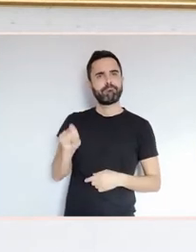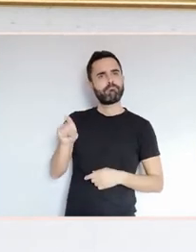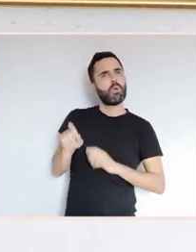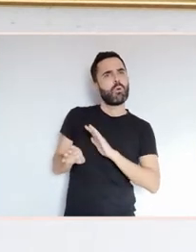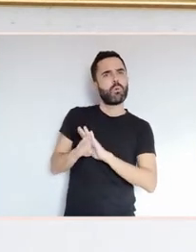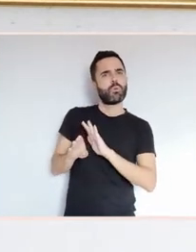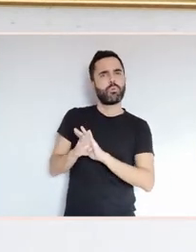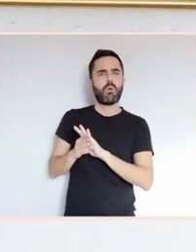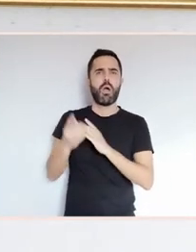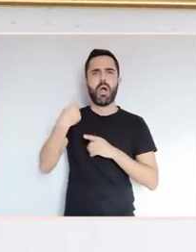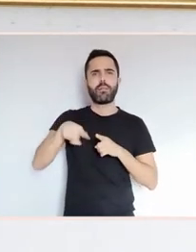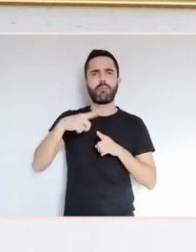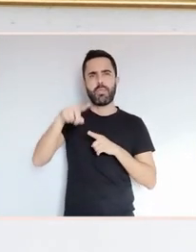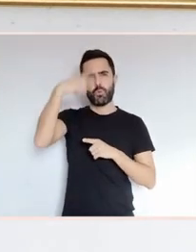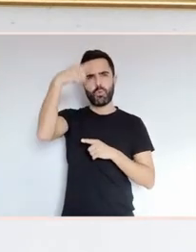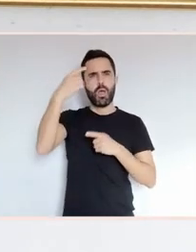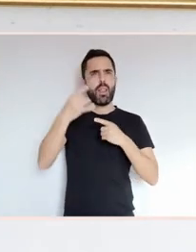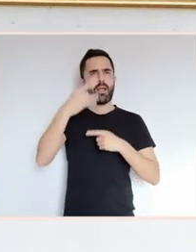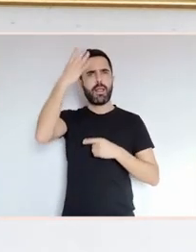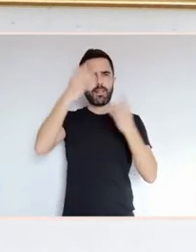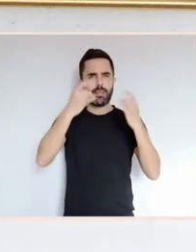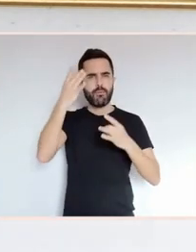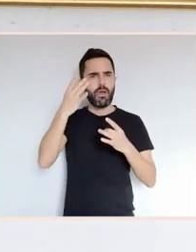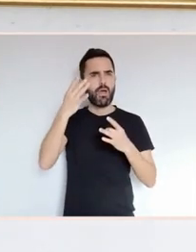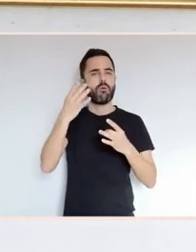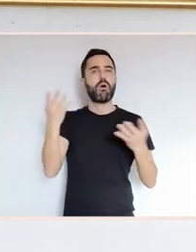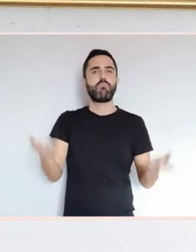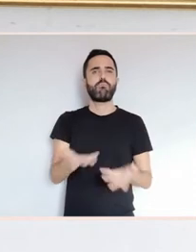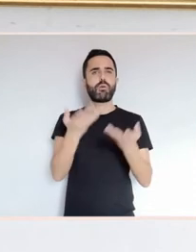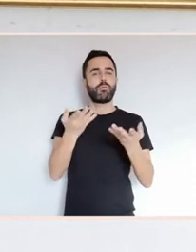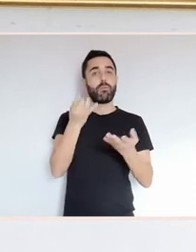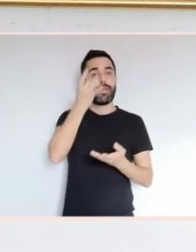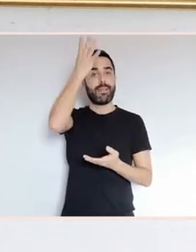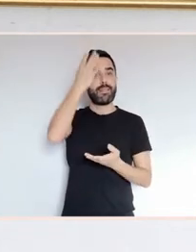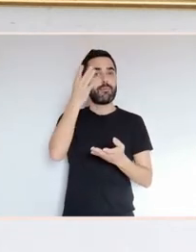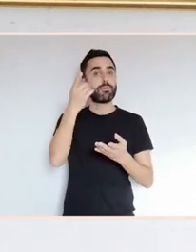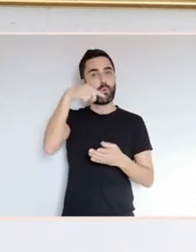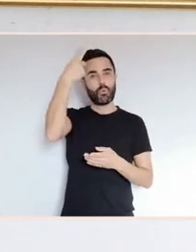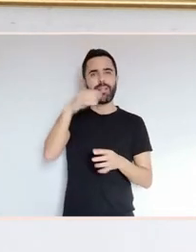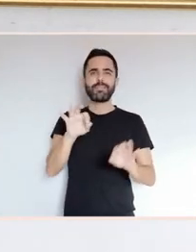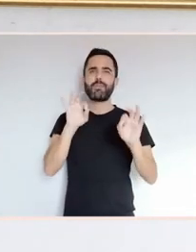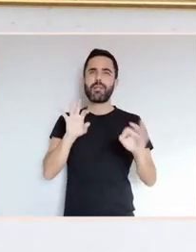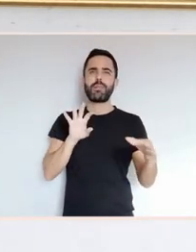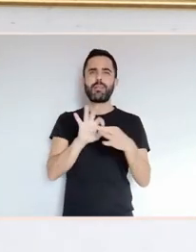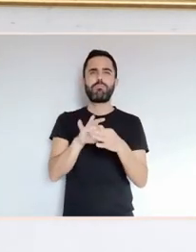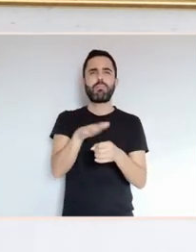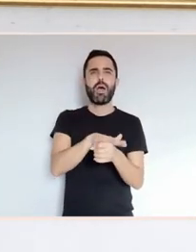creativa, promovendo todo tipo de iniciativas culturais, especialmente as destacadas ao ámbito da industria editorial.